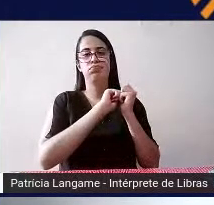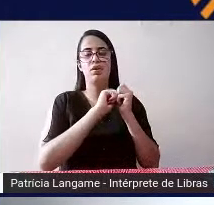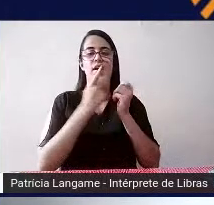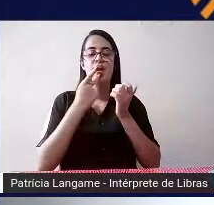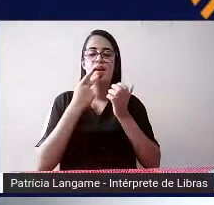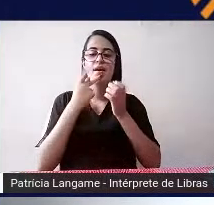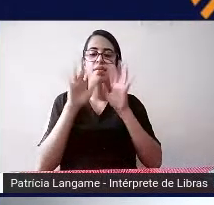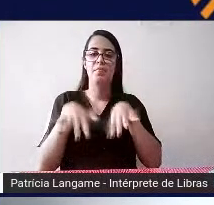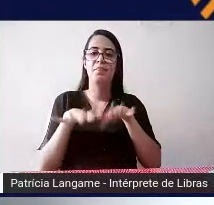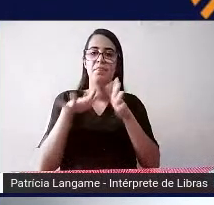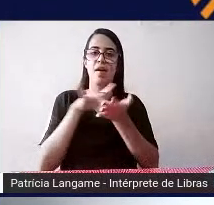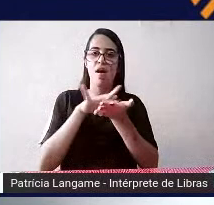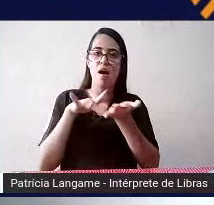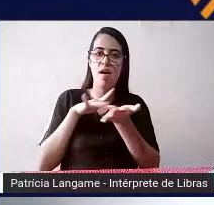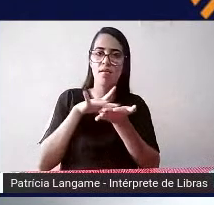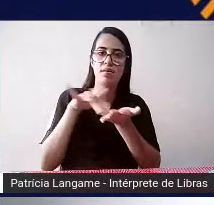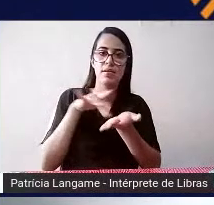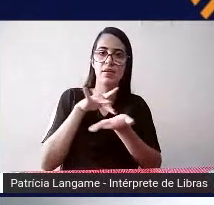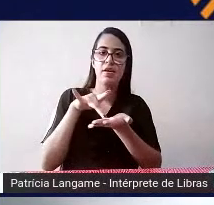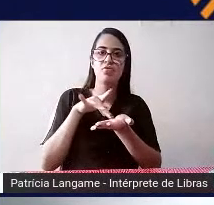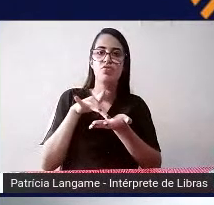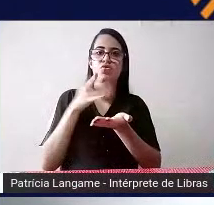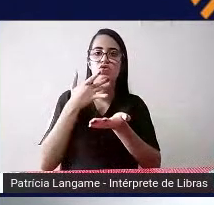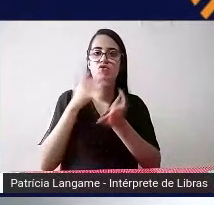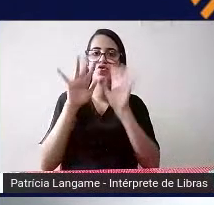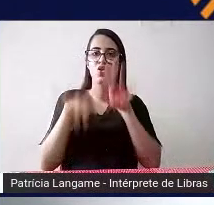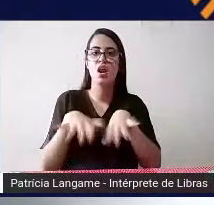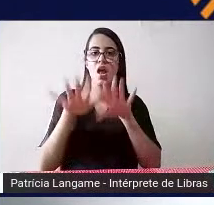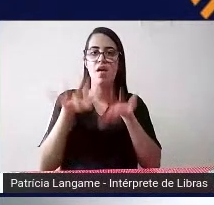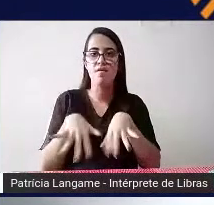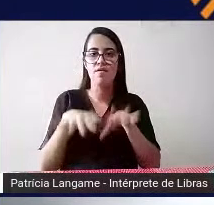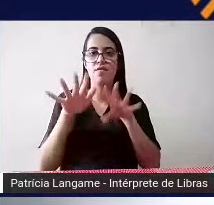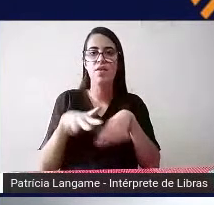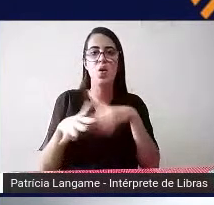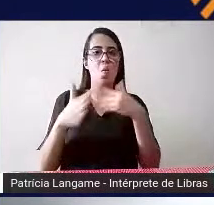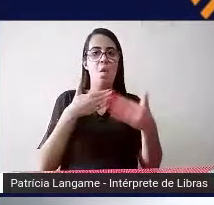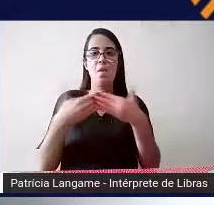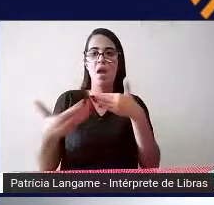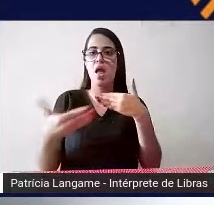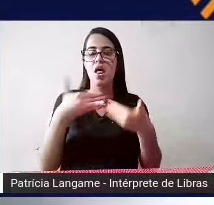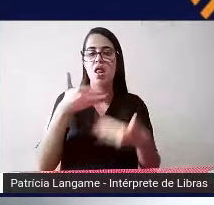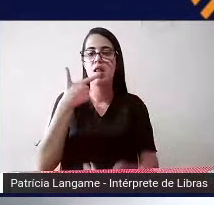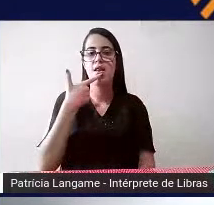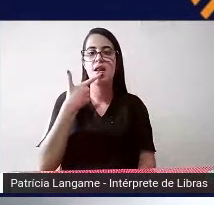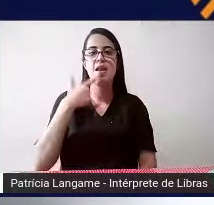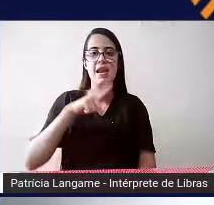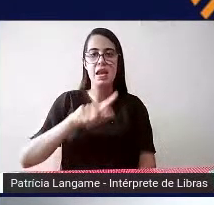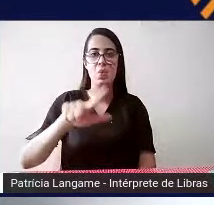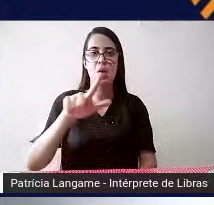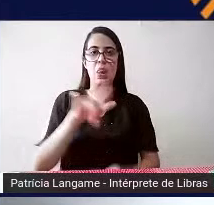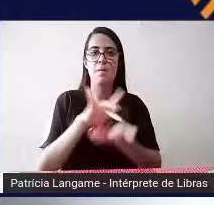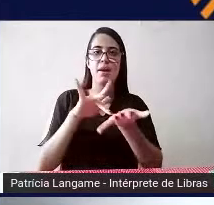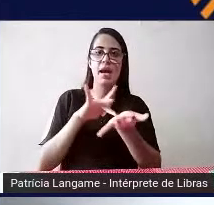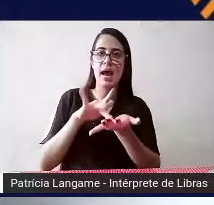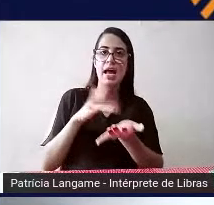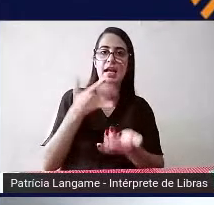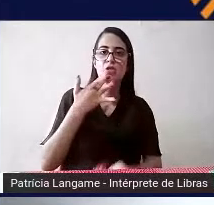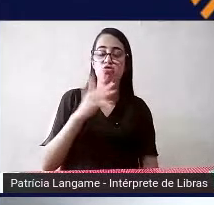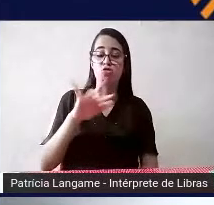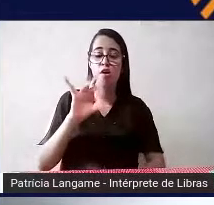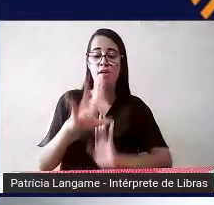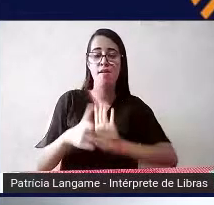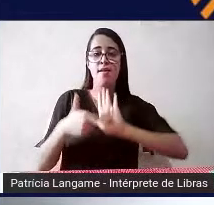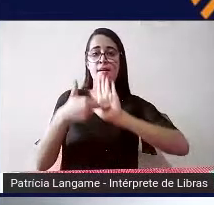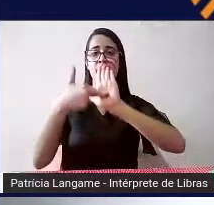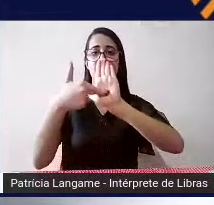o Braille é a gente escreve qualquer idioma no Braille né então ele na verdade ele só representa ali